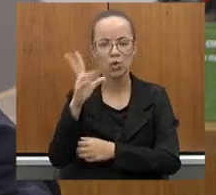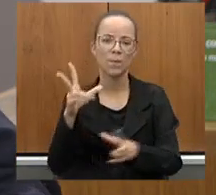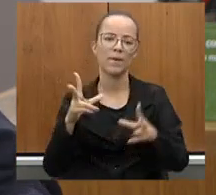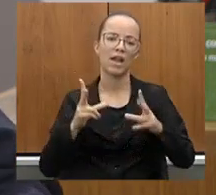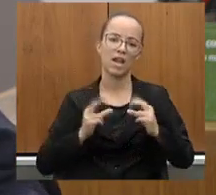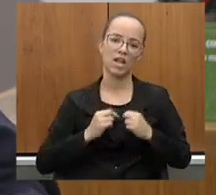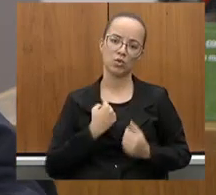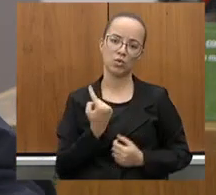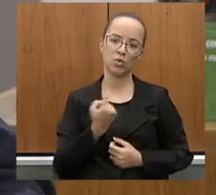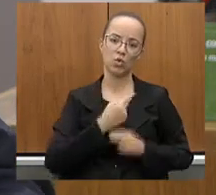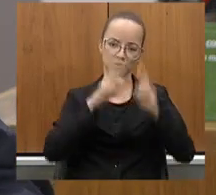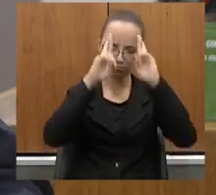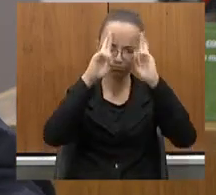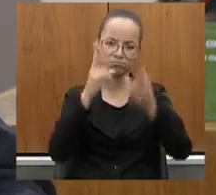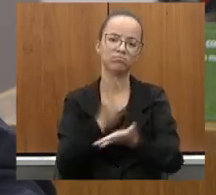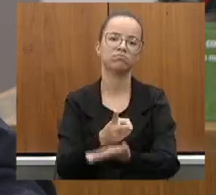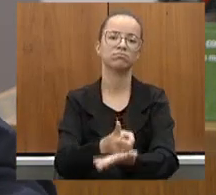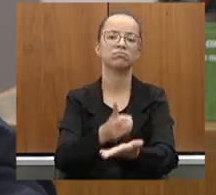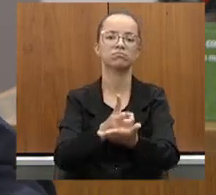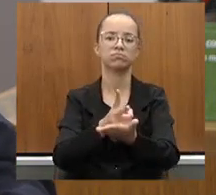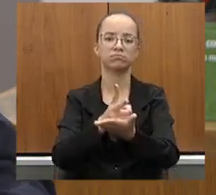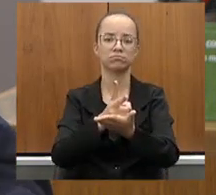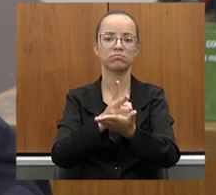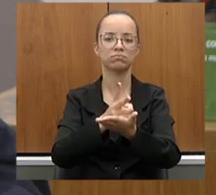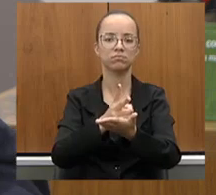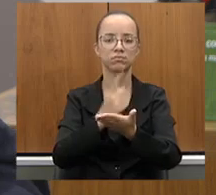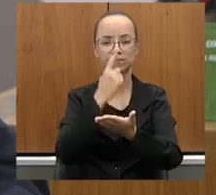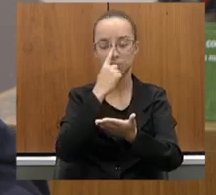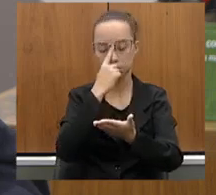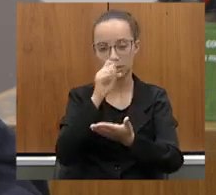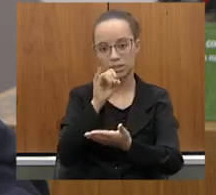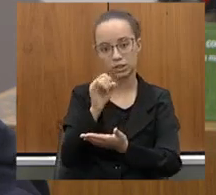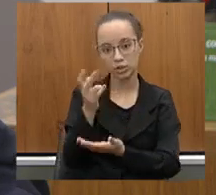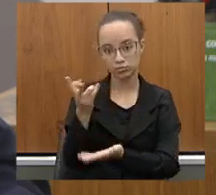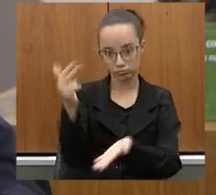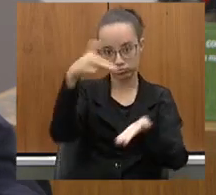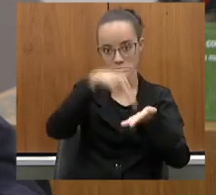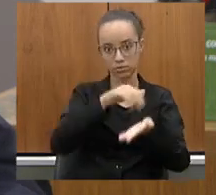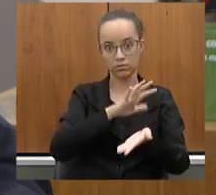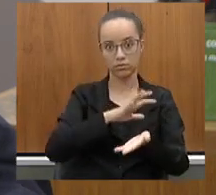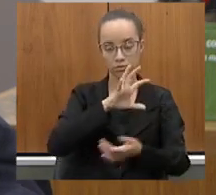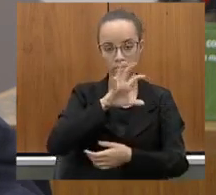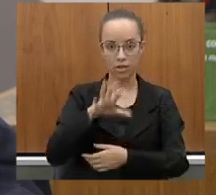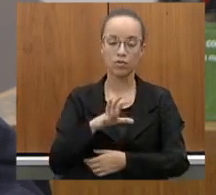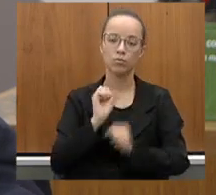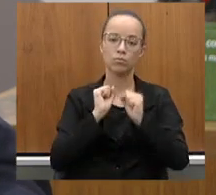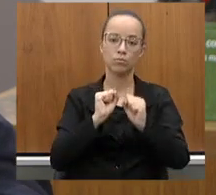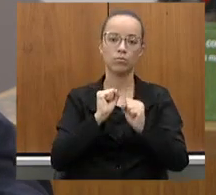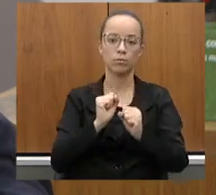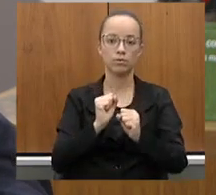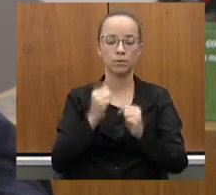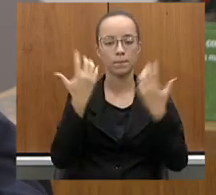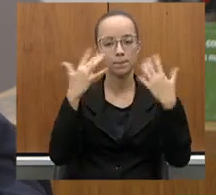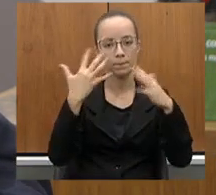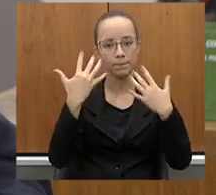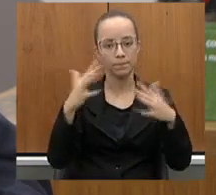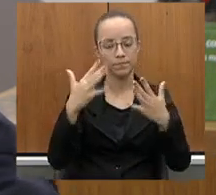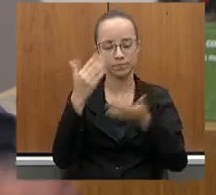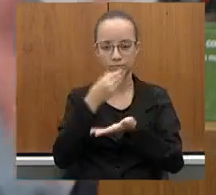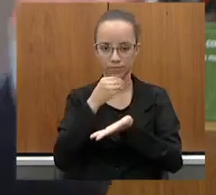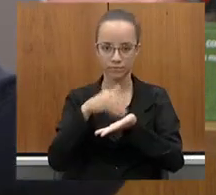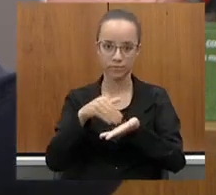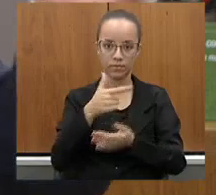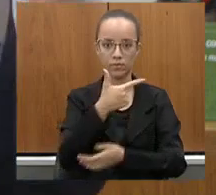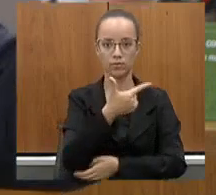sempre e sempre puder estar na nossa região, será um prazer. Parabéns, secretário. A nossa